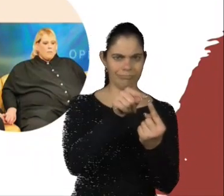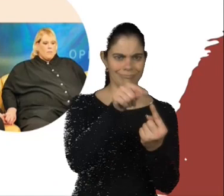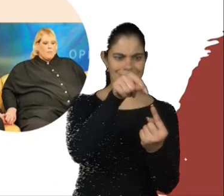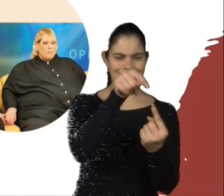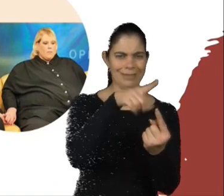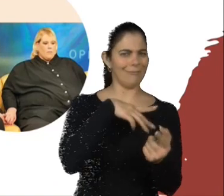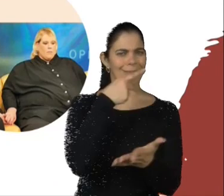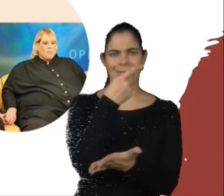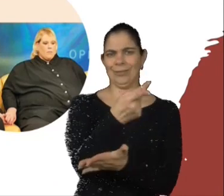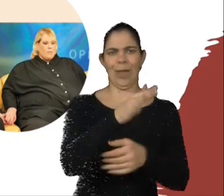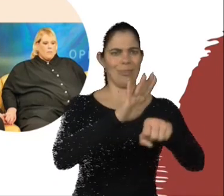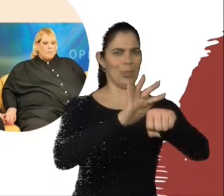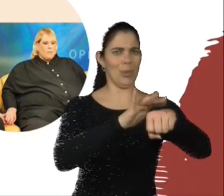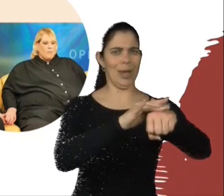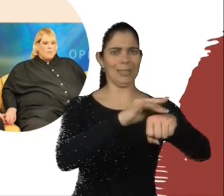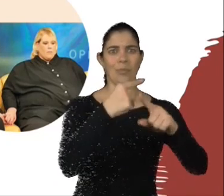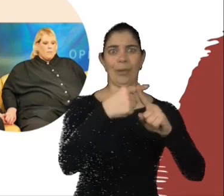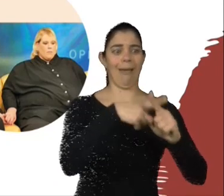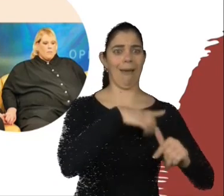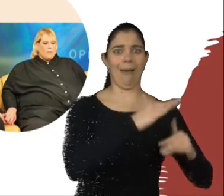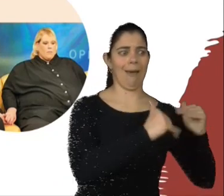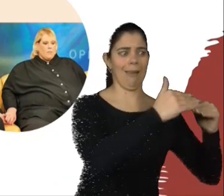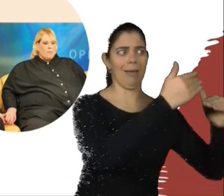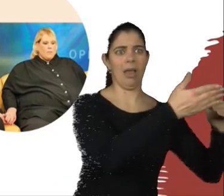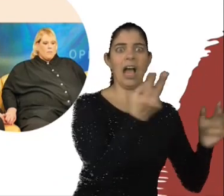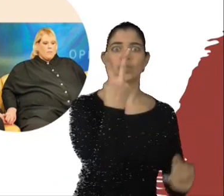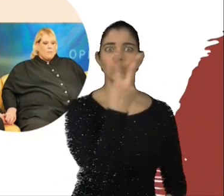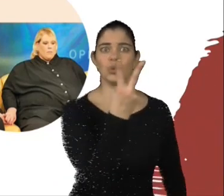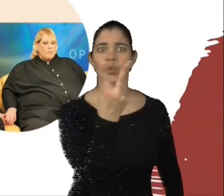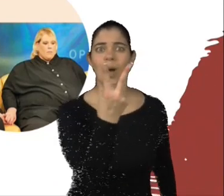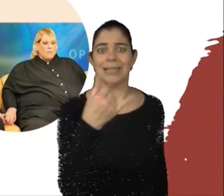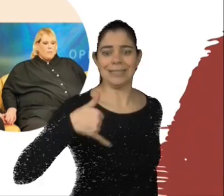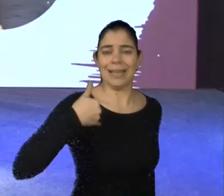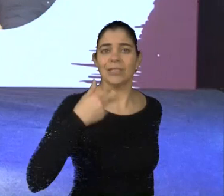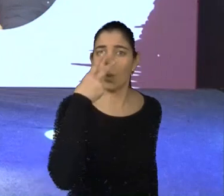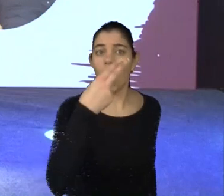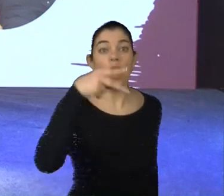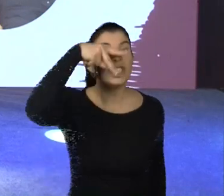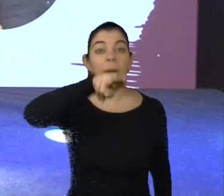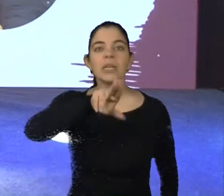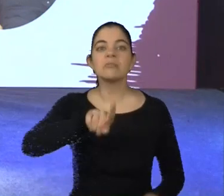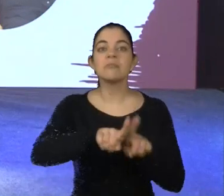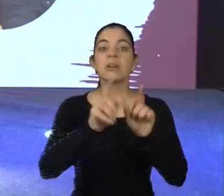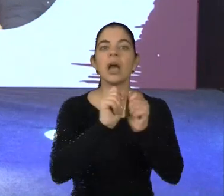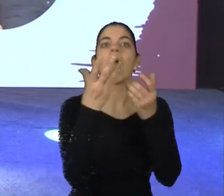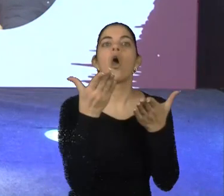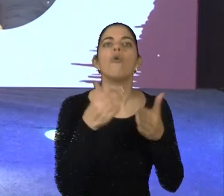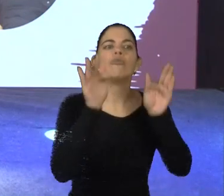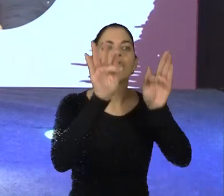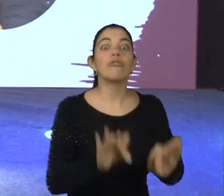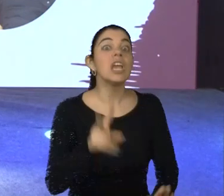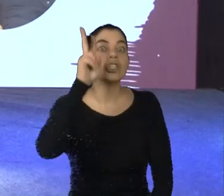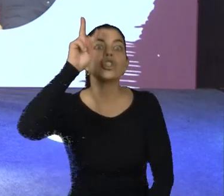condições, doenças que ela acabou desenvolvendo. Gente, elas têm a mesma genética, mas elas tiveram um desfecho de uma